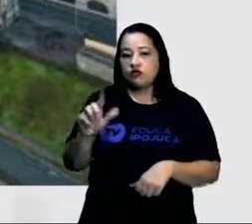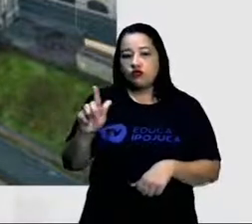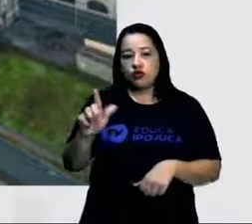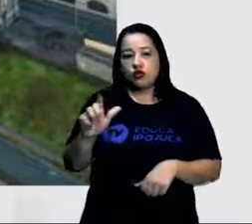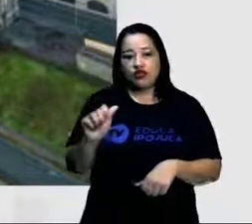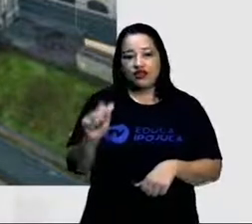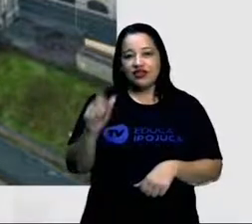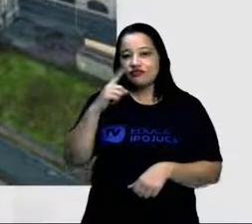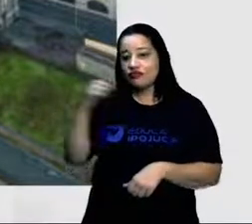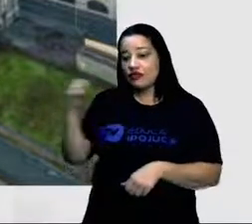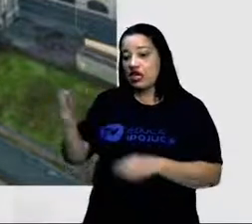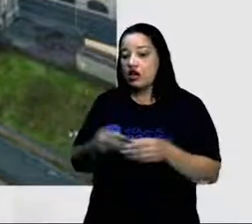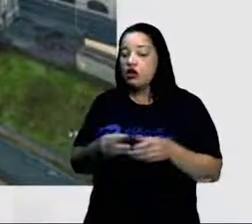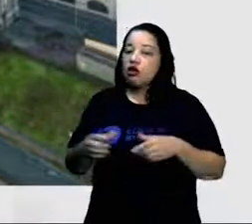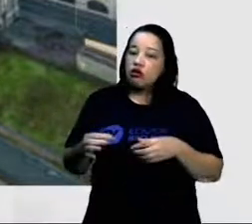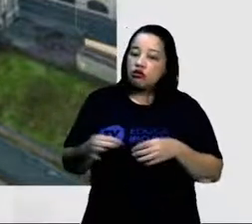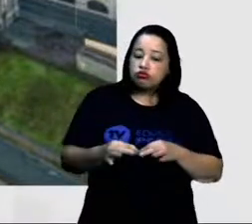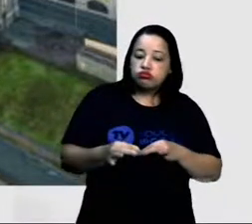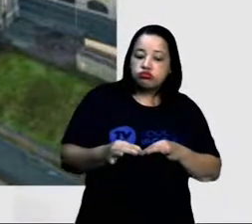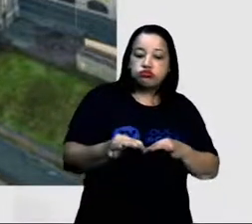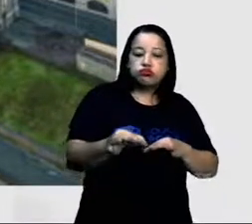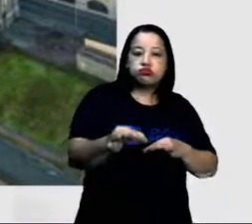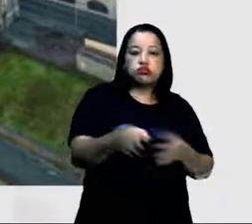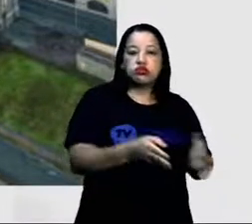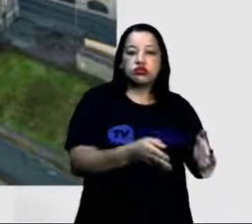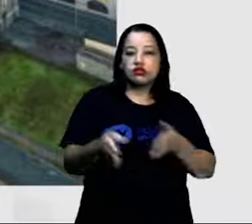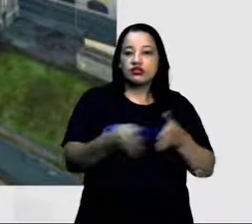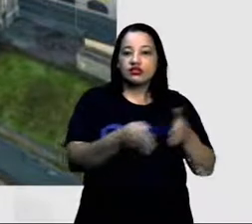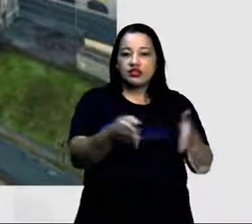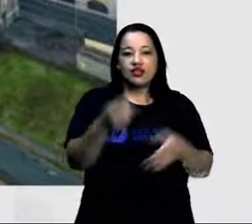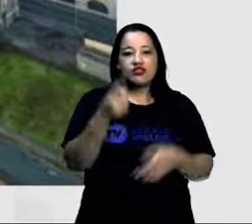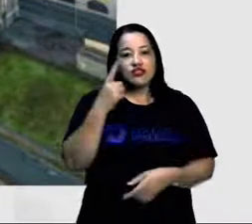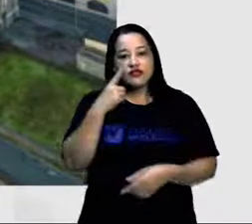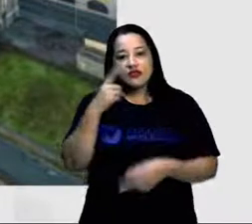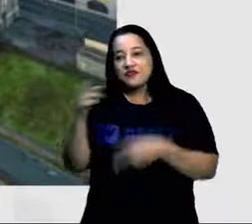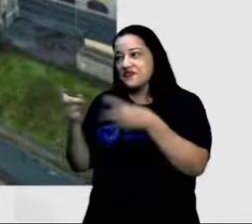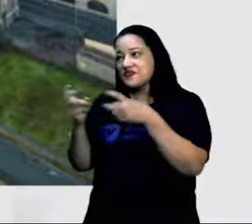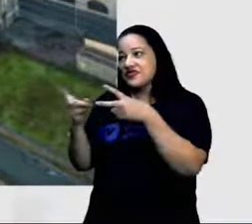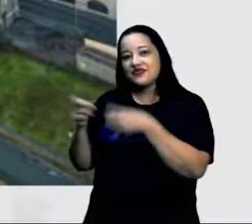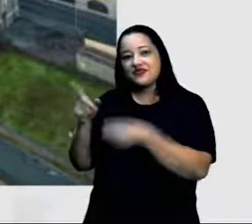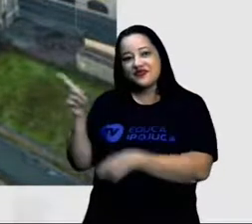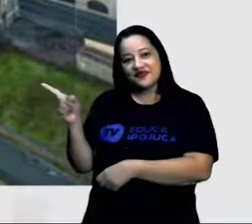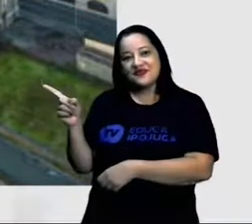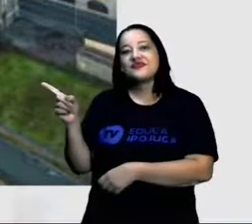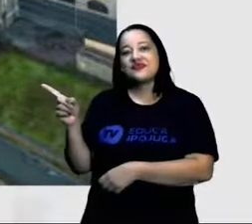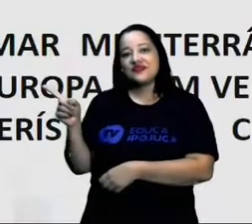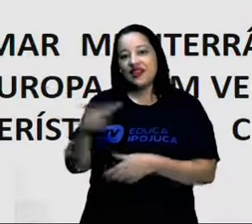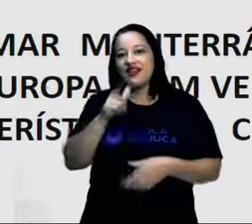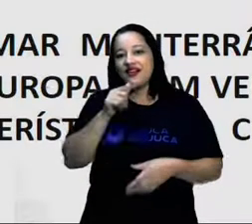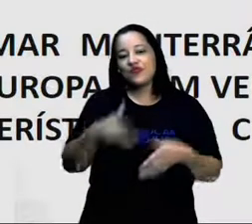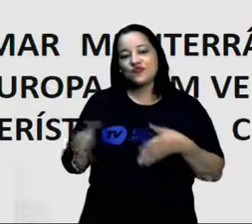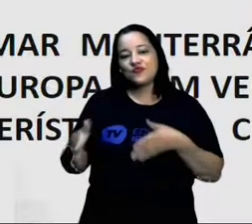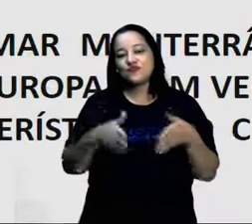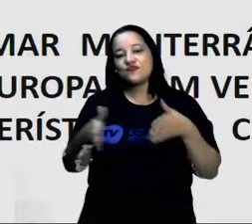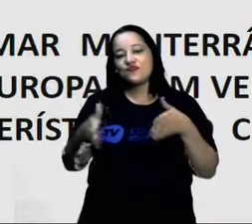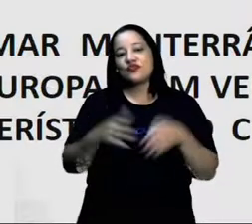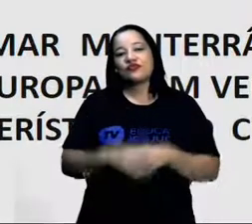certo? Portanto, aí, para vocês verem como é lá a questão da hidrografia.